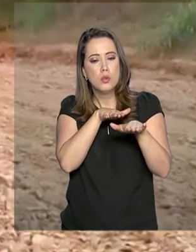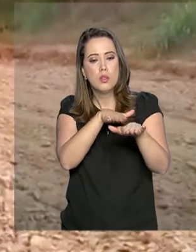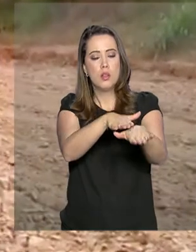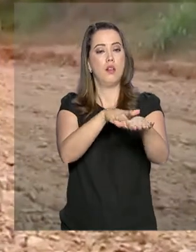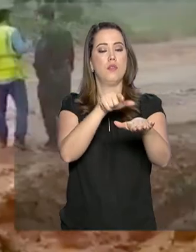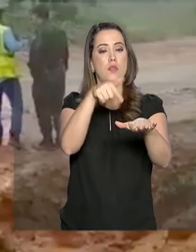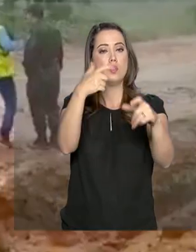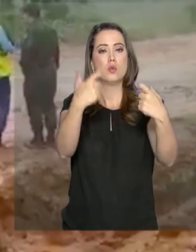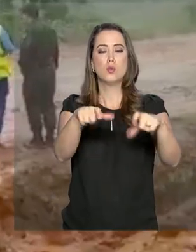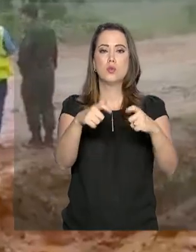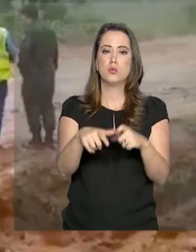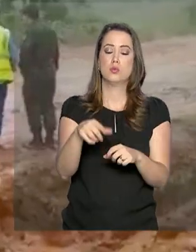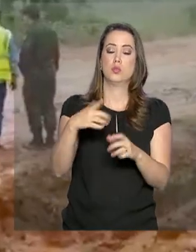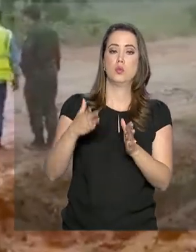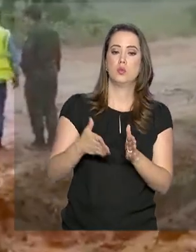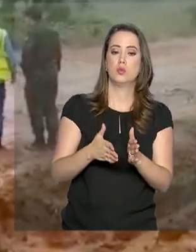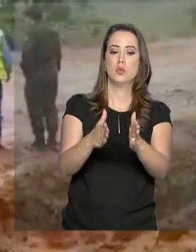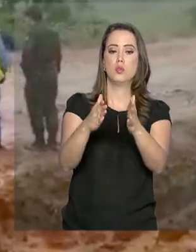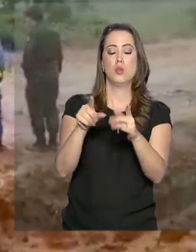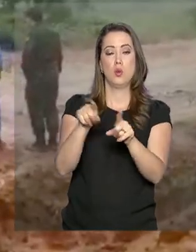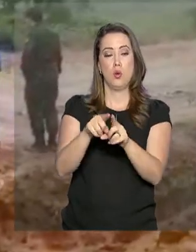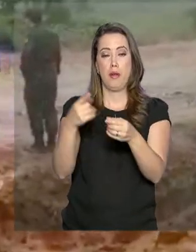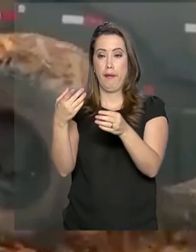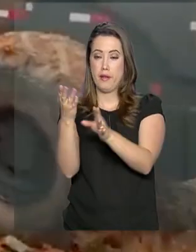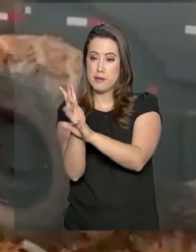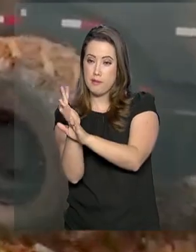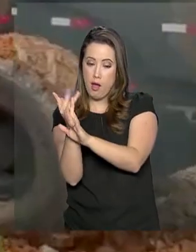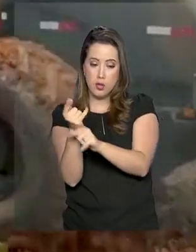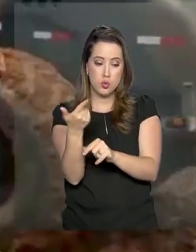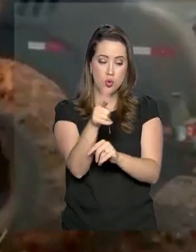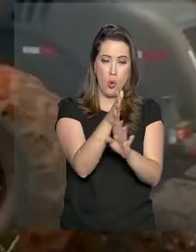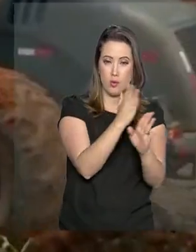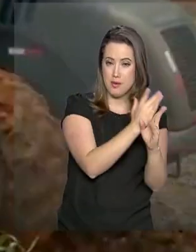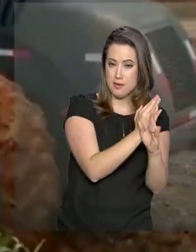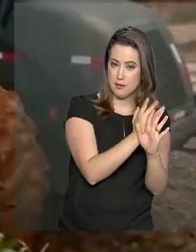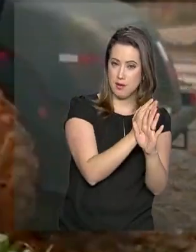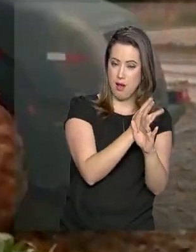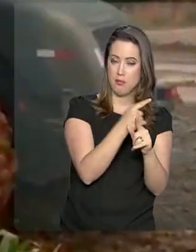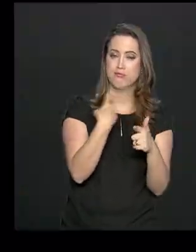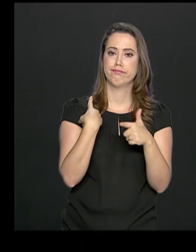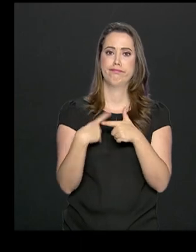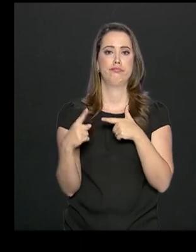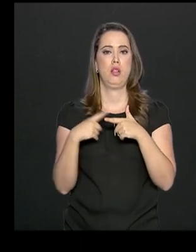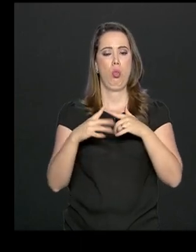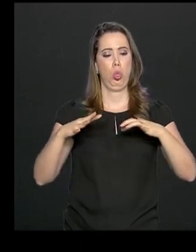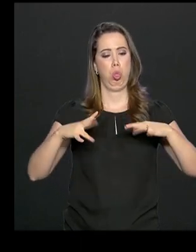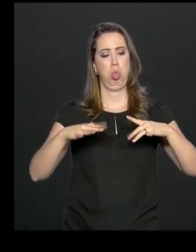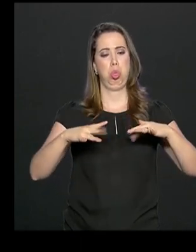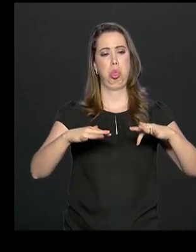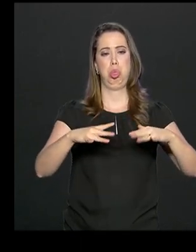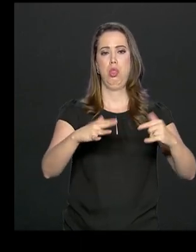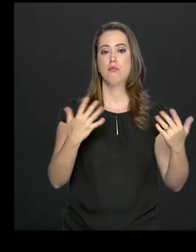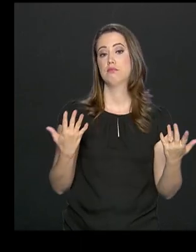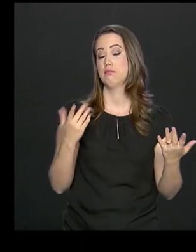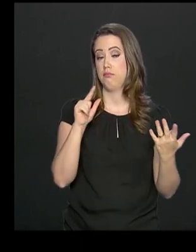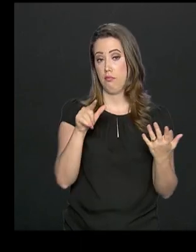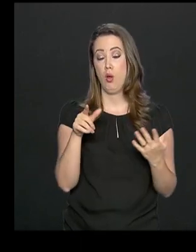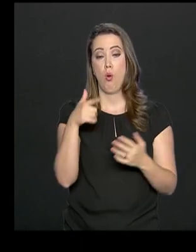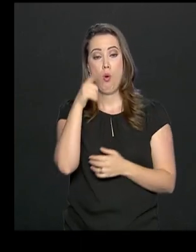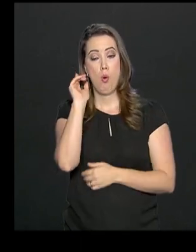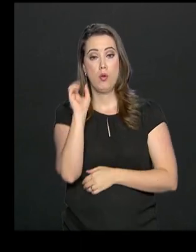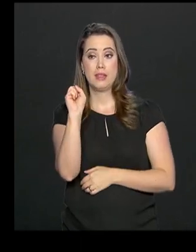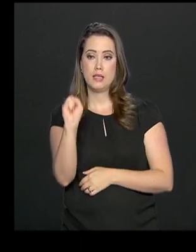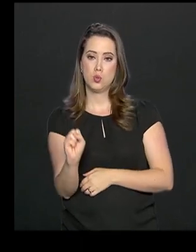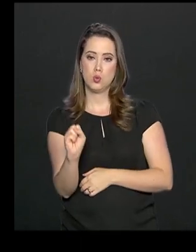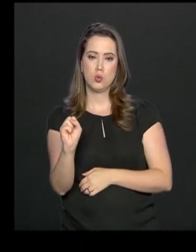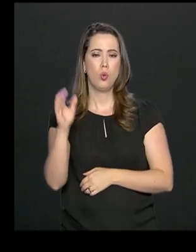rodovia nos trechos entre Moraes de Almeida e Novo Progresso ficou prejudicada. Ontem, o sentido sul, que